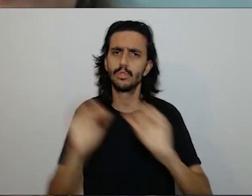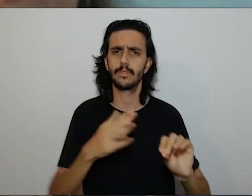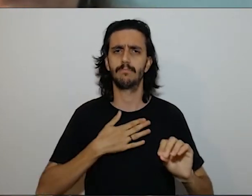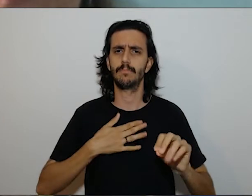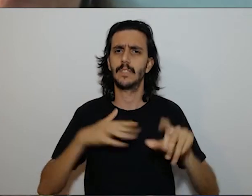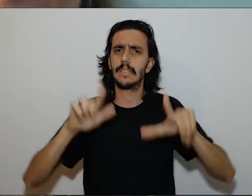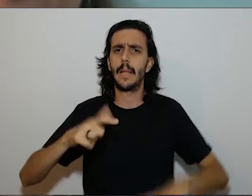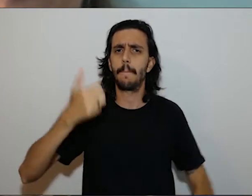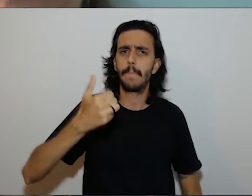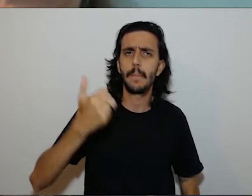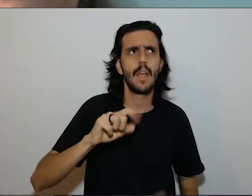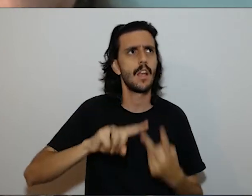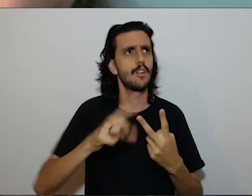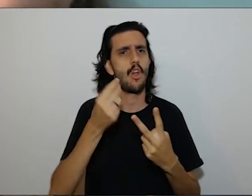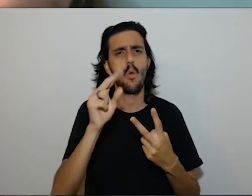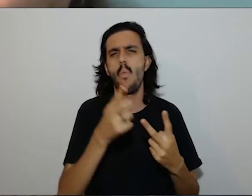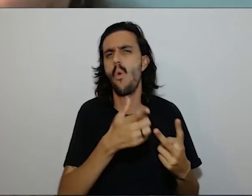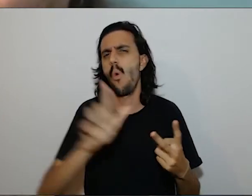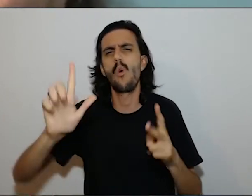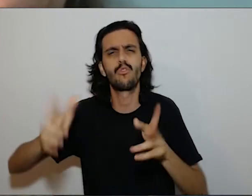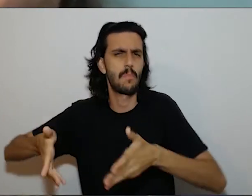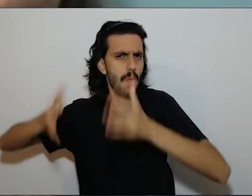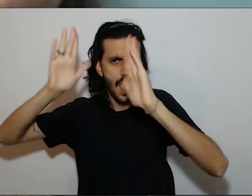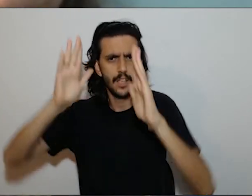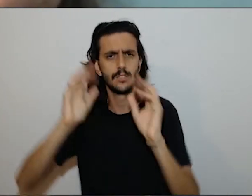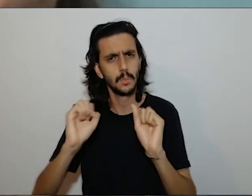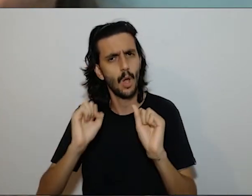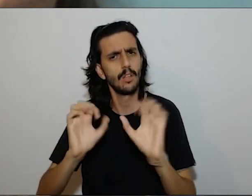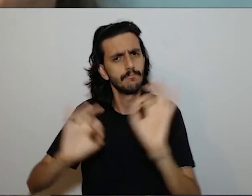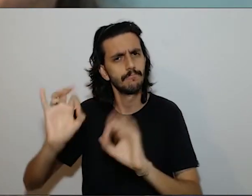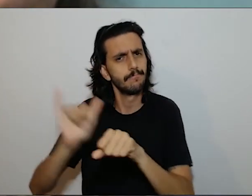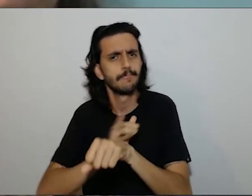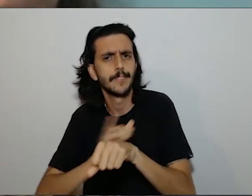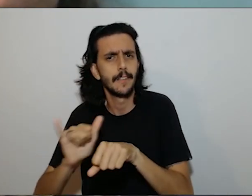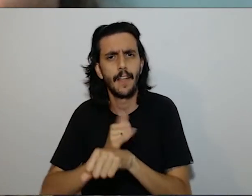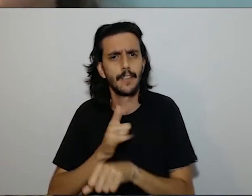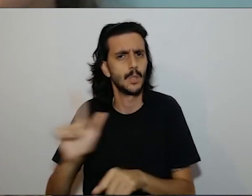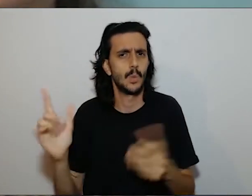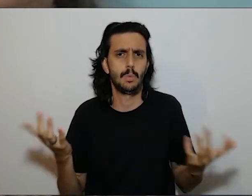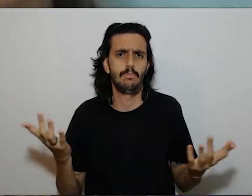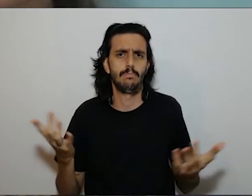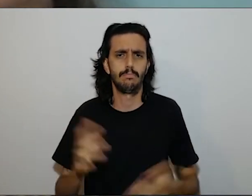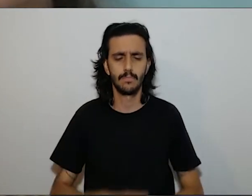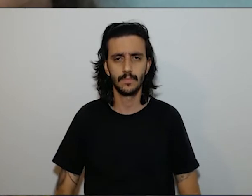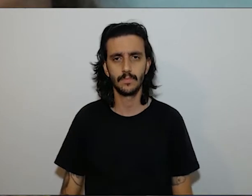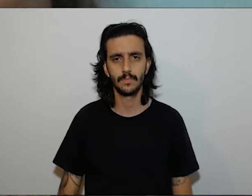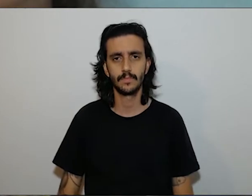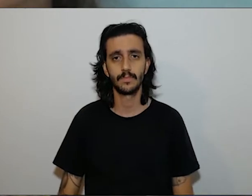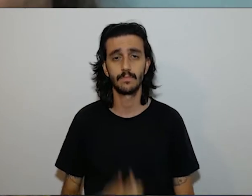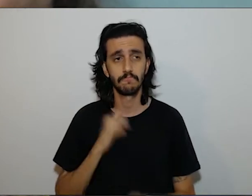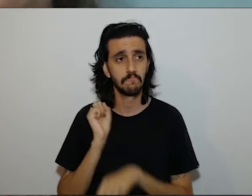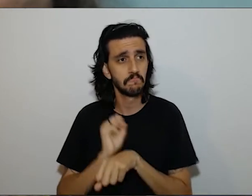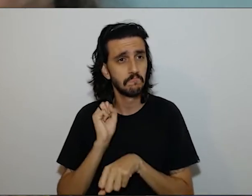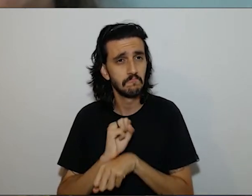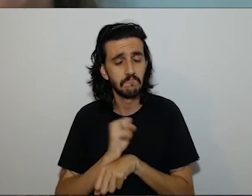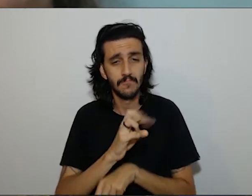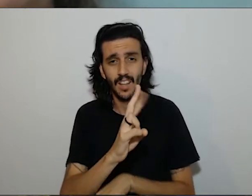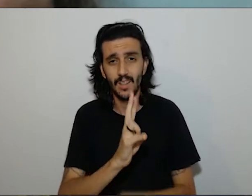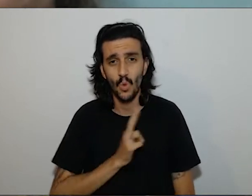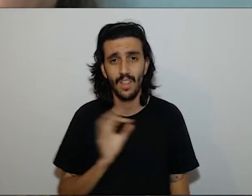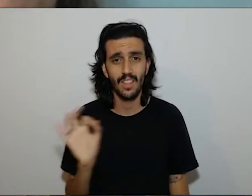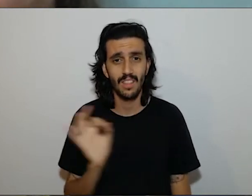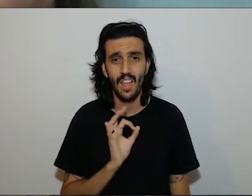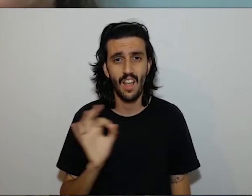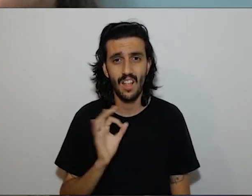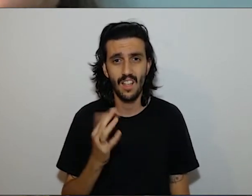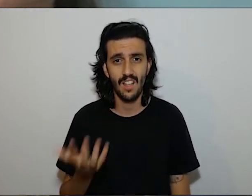faculdade de arquitetura não podia ter não me responderam e aí eu atendia meus alunos que a gente estava com um